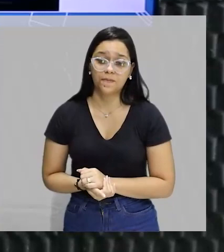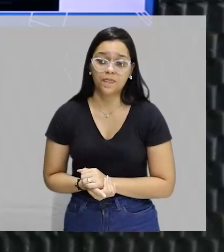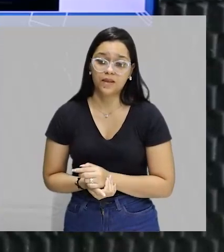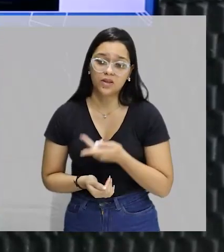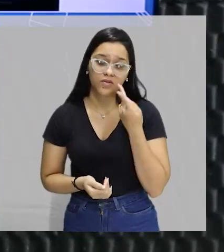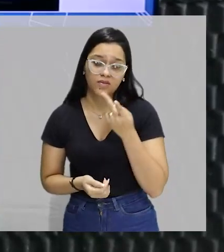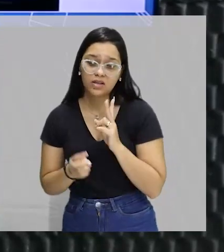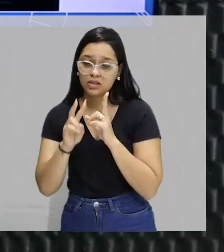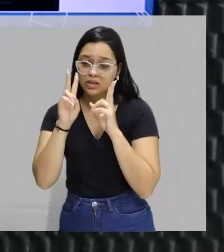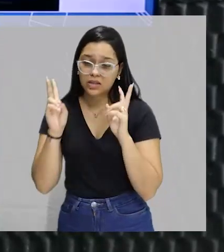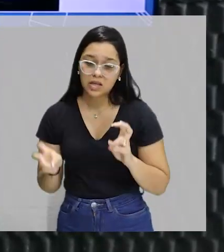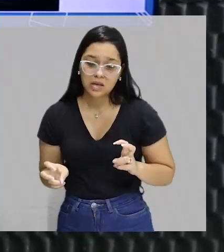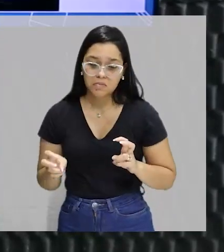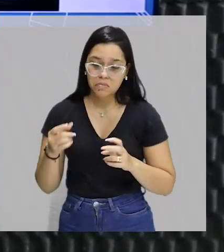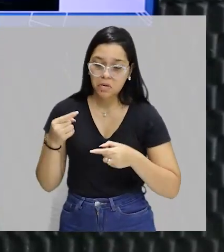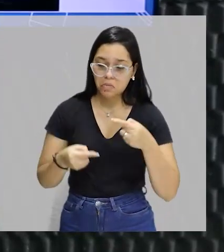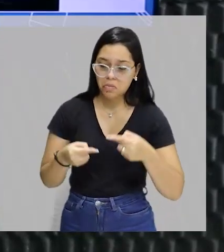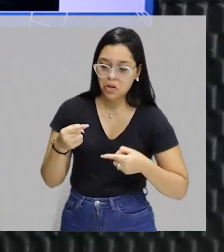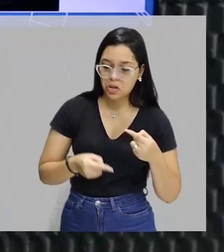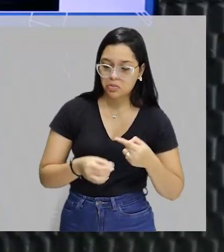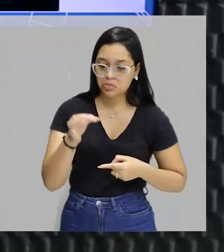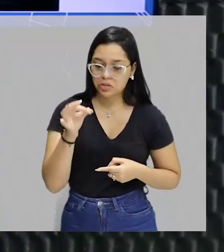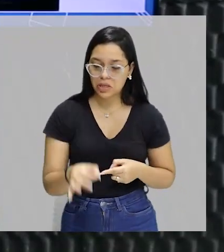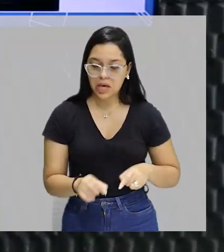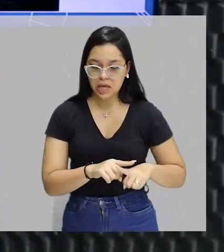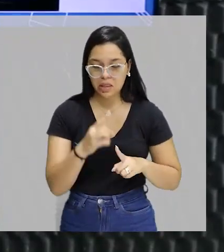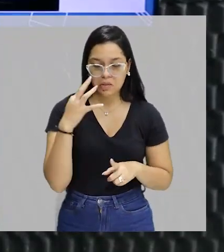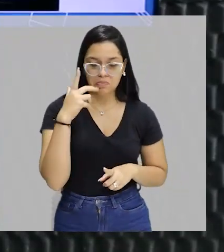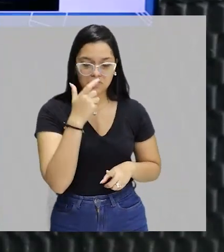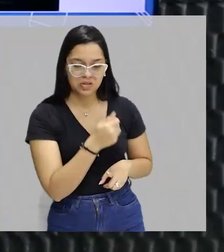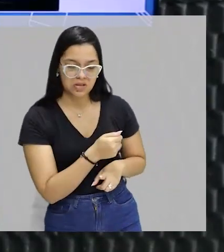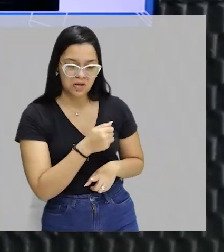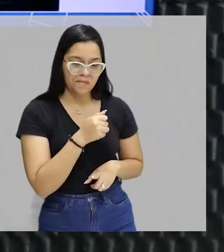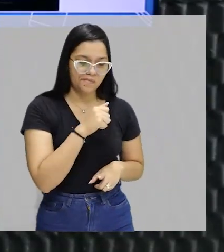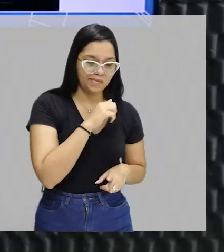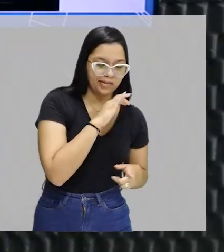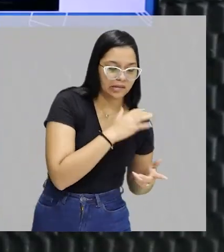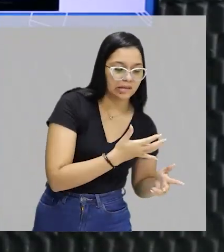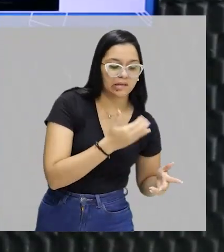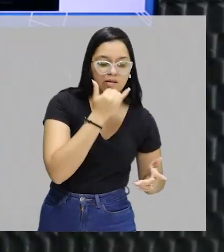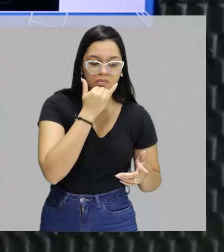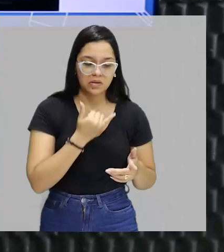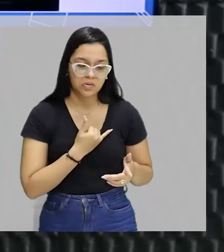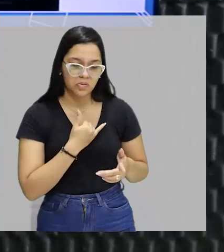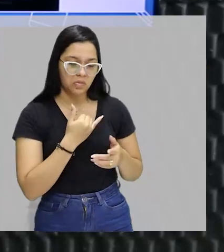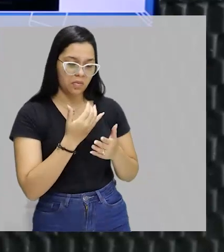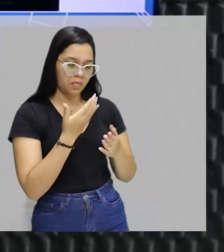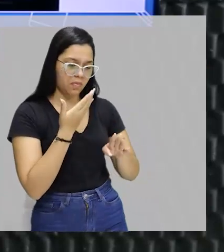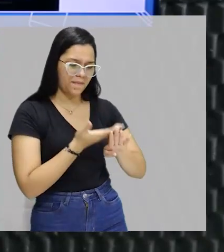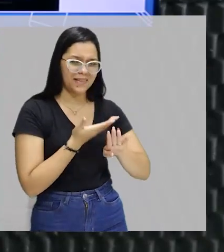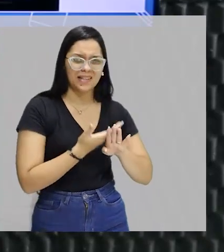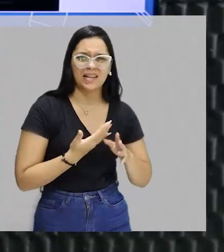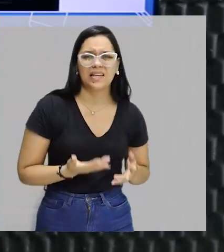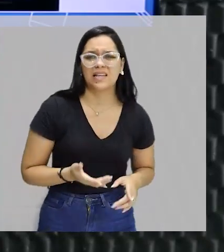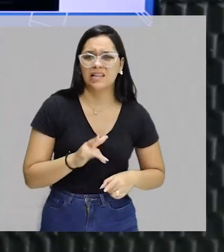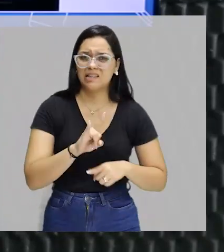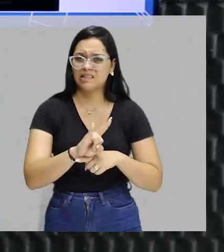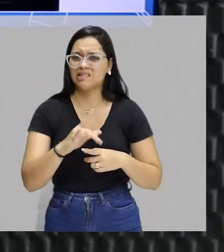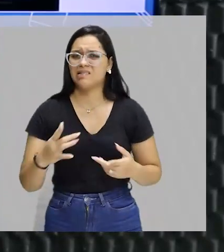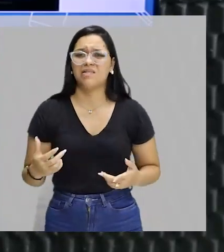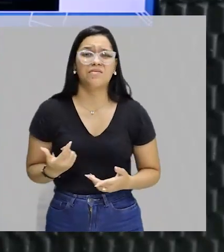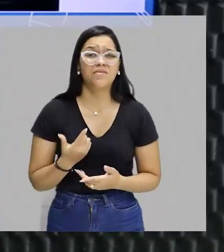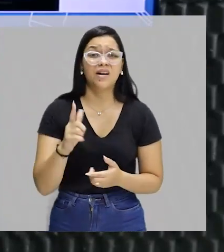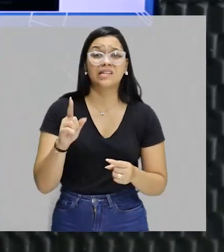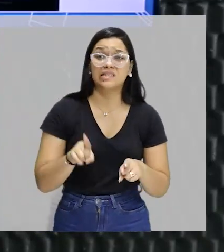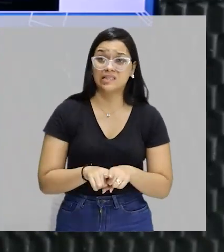fala de temas politicamente corretos. Então, bonitinha, mas ordinária, perdoa para o Mitraíris, entre outras